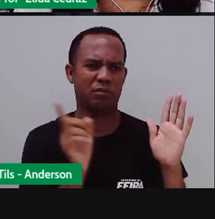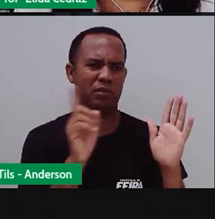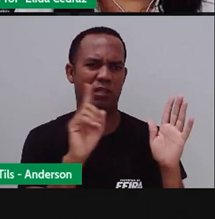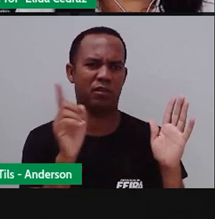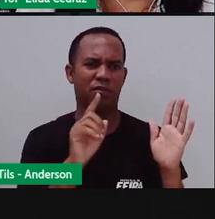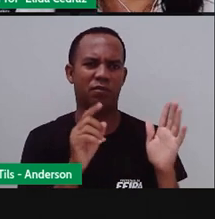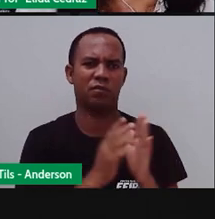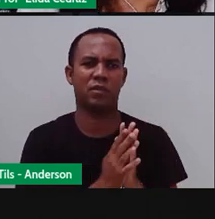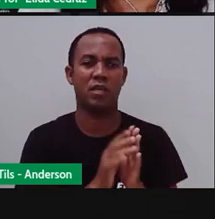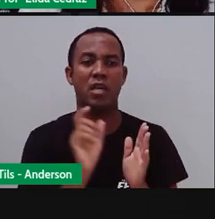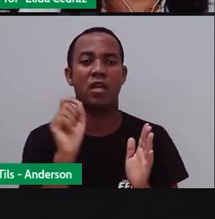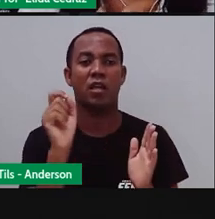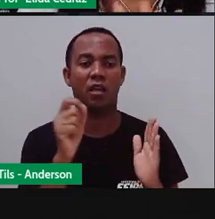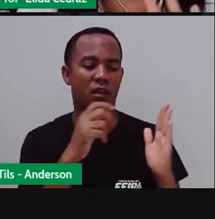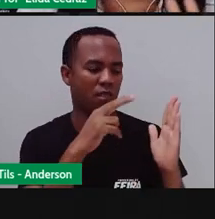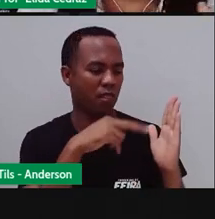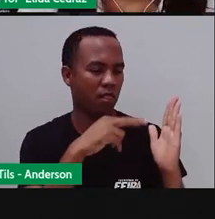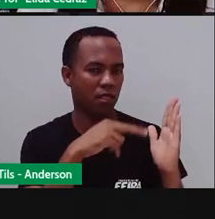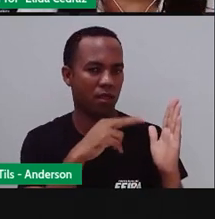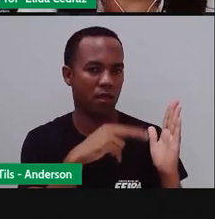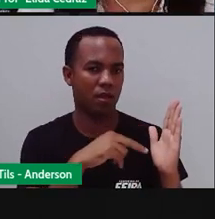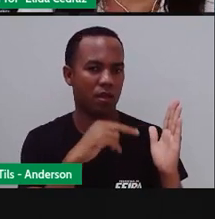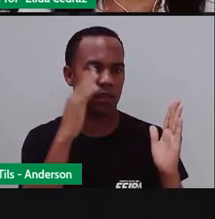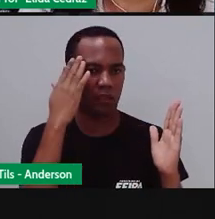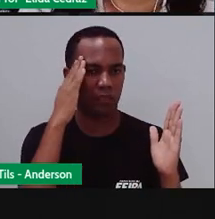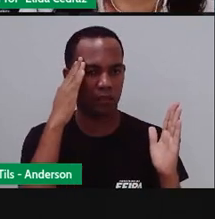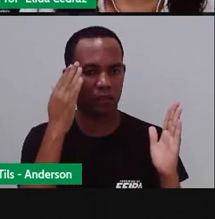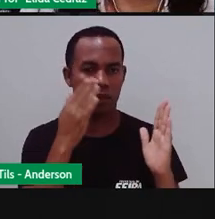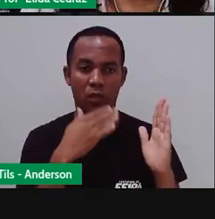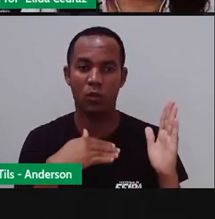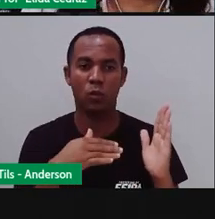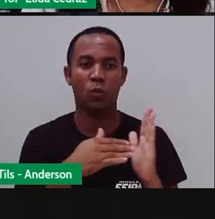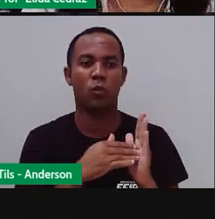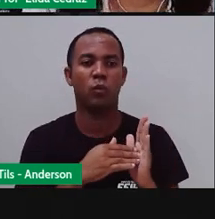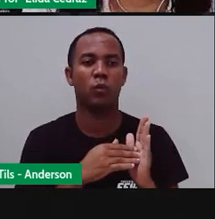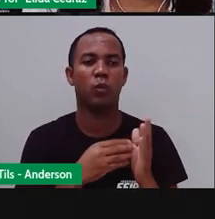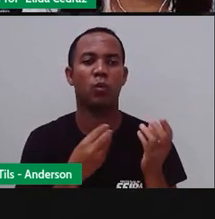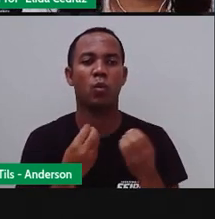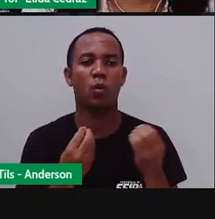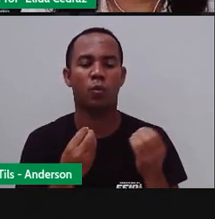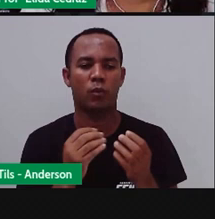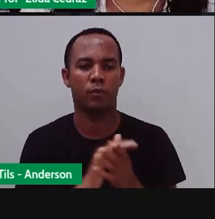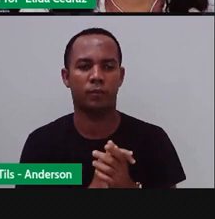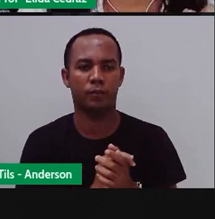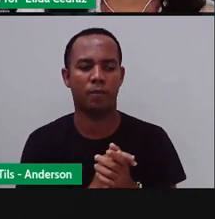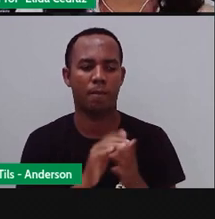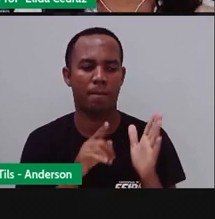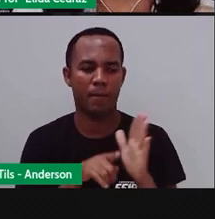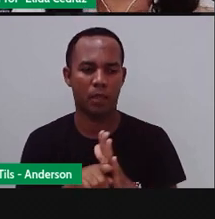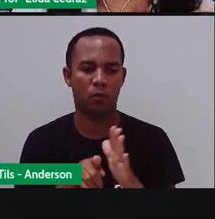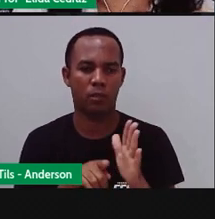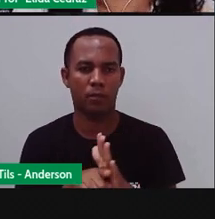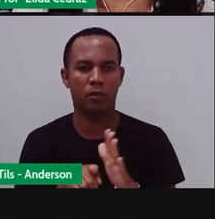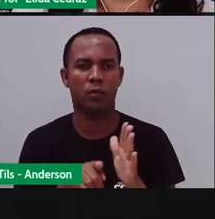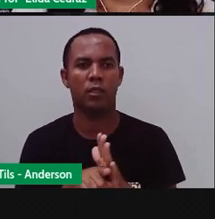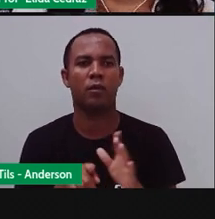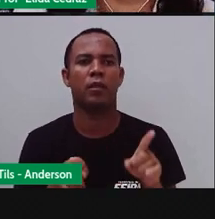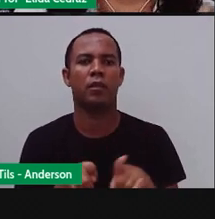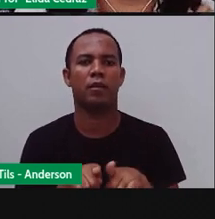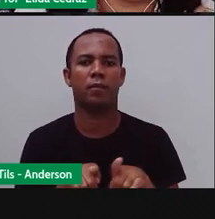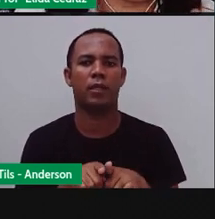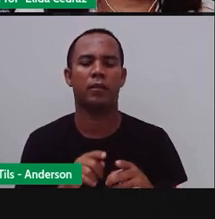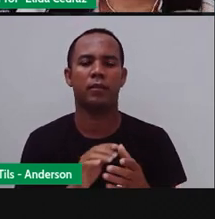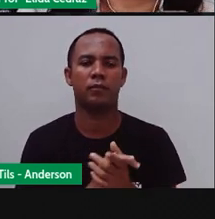Quem lê vai entender tudo baseado nessas perguntas que o